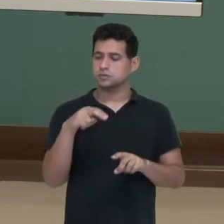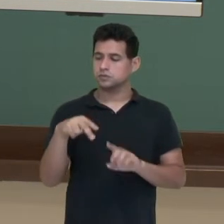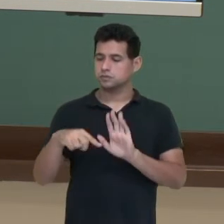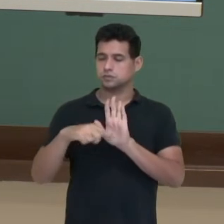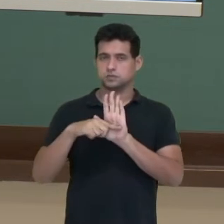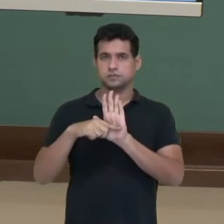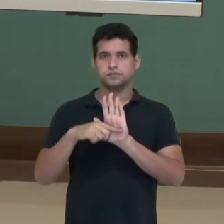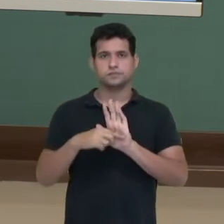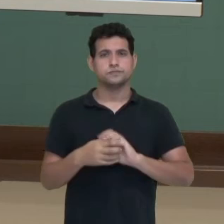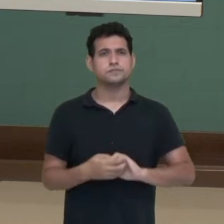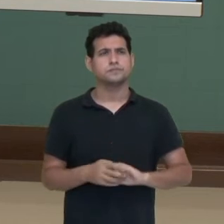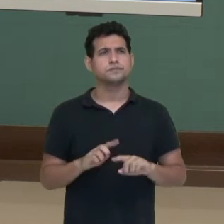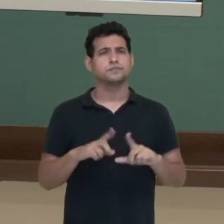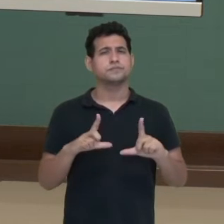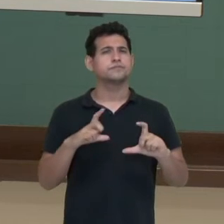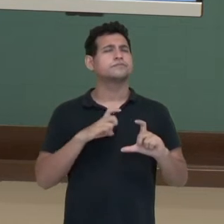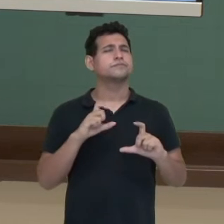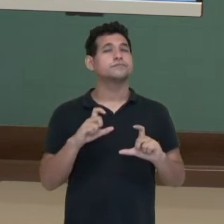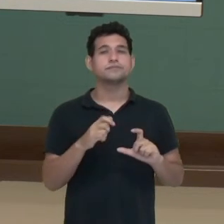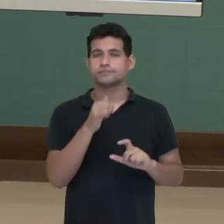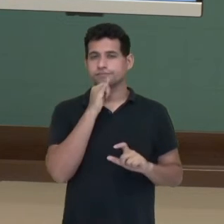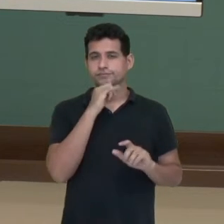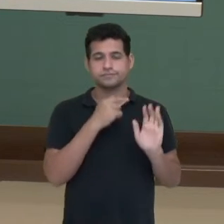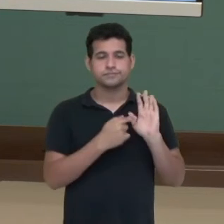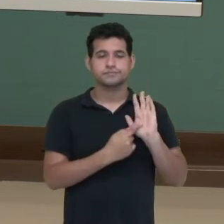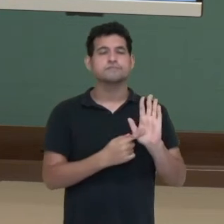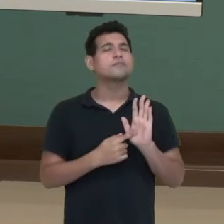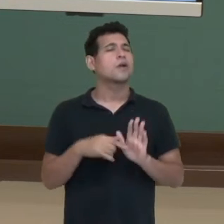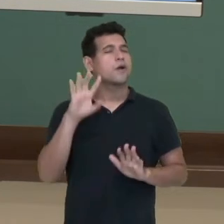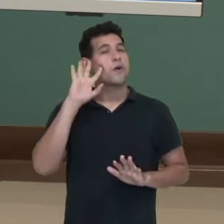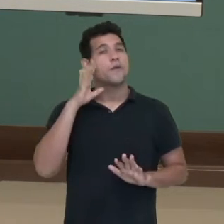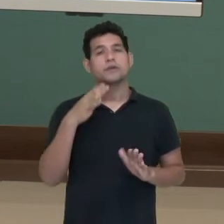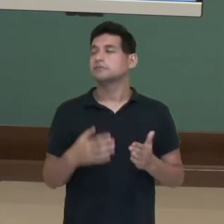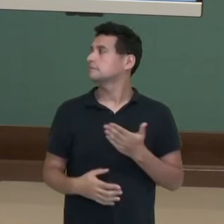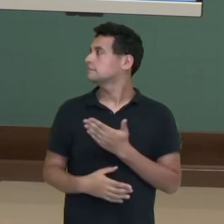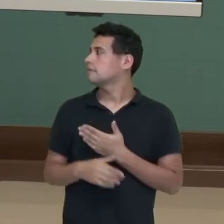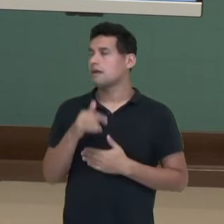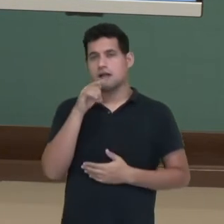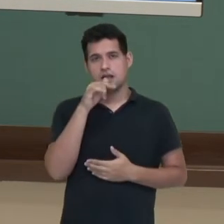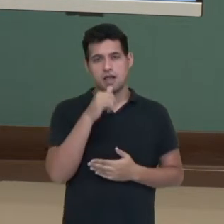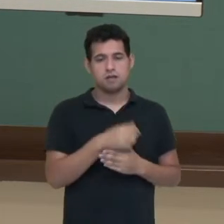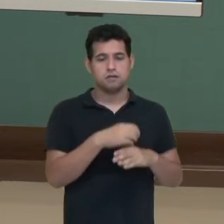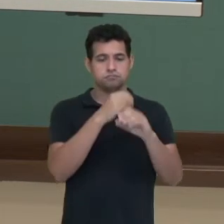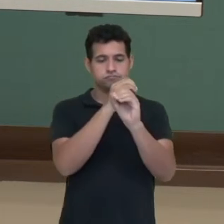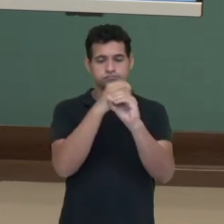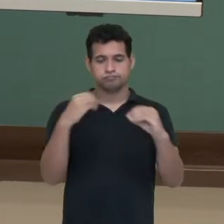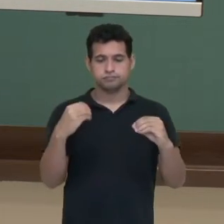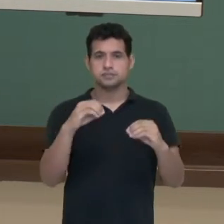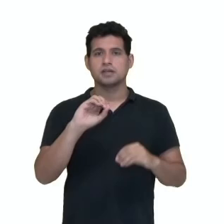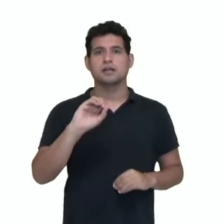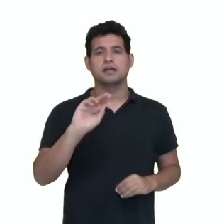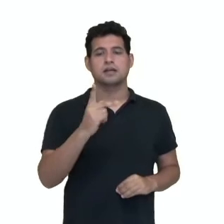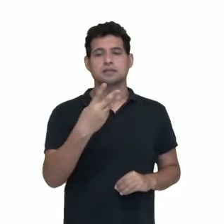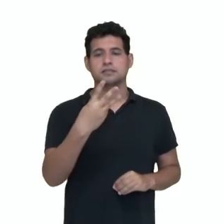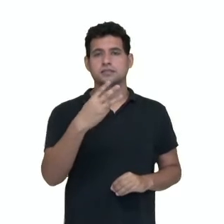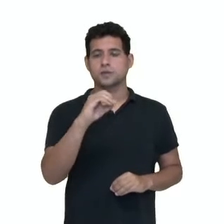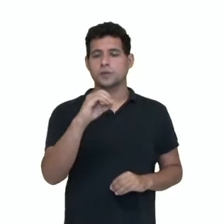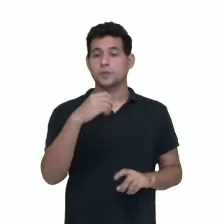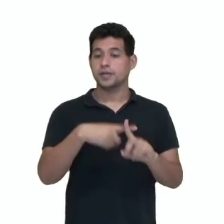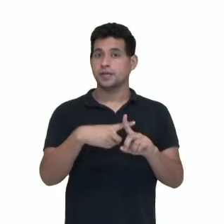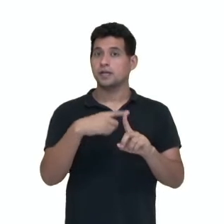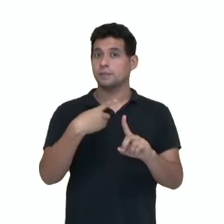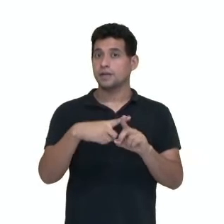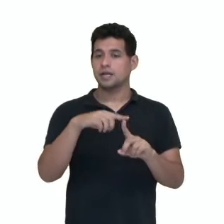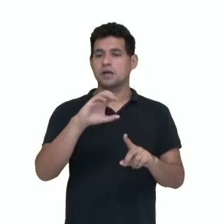negativo. E aqui a tem o exemplo da reação, então. A água se separando em H3O+, mais